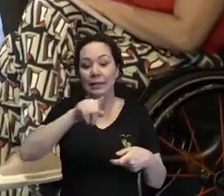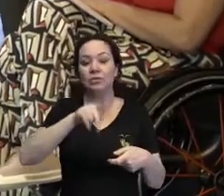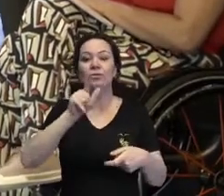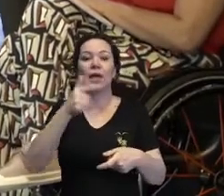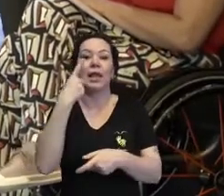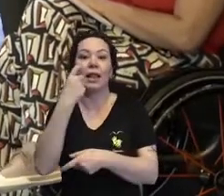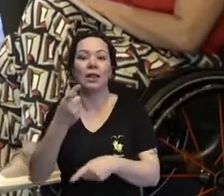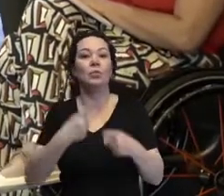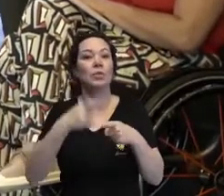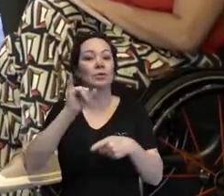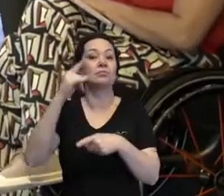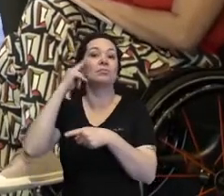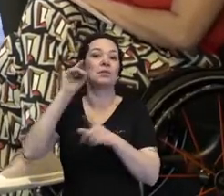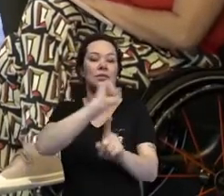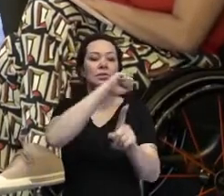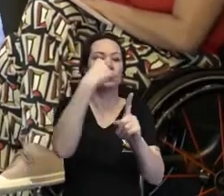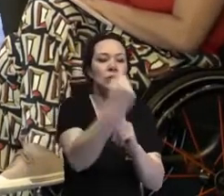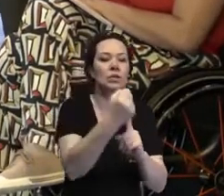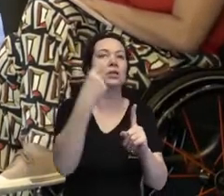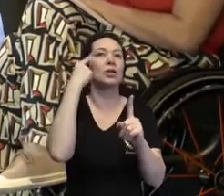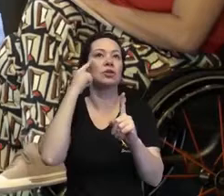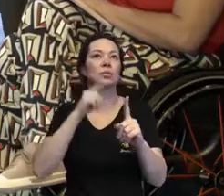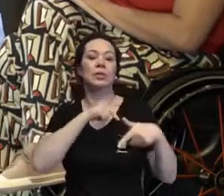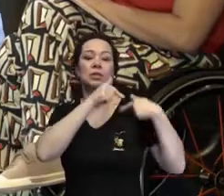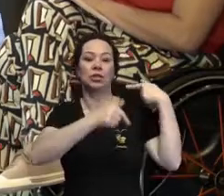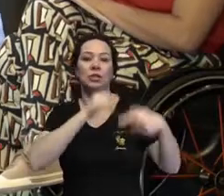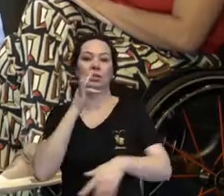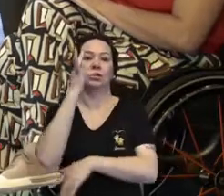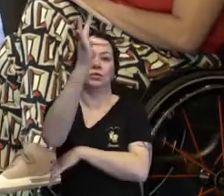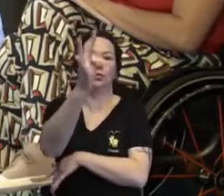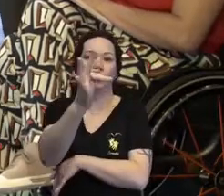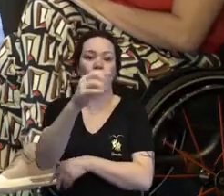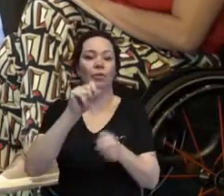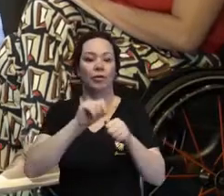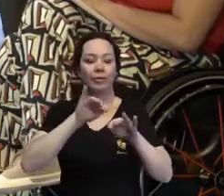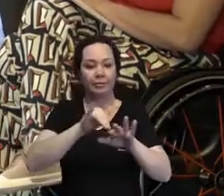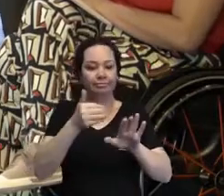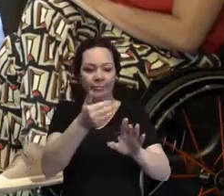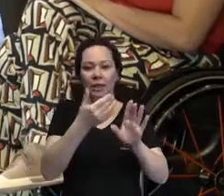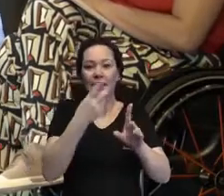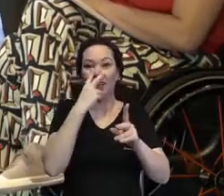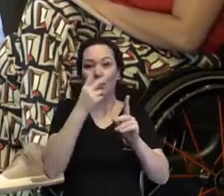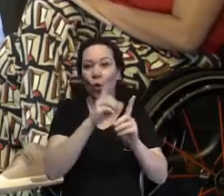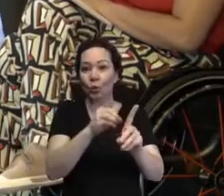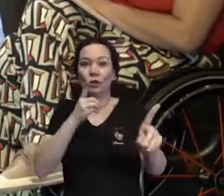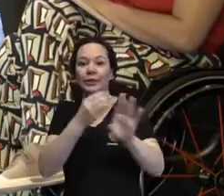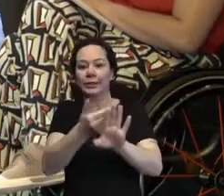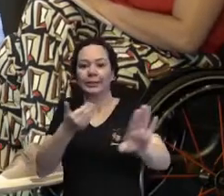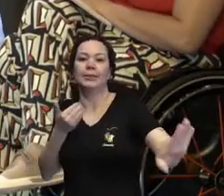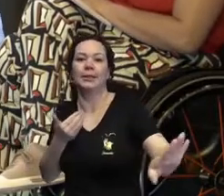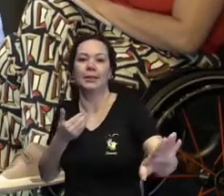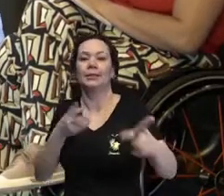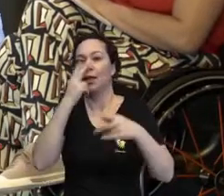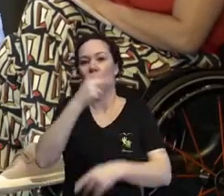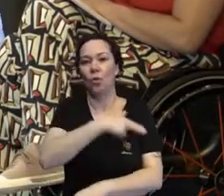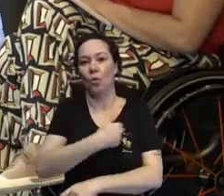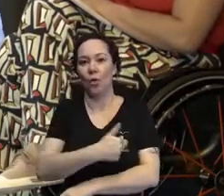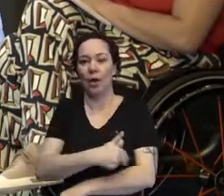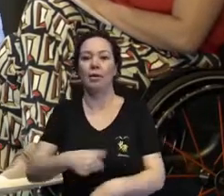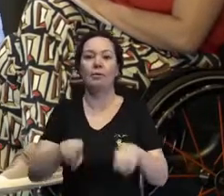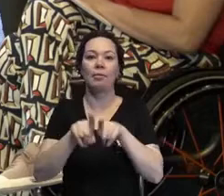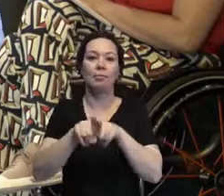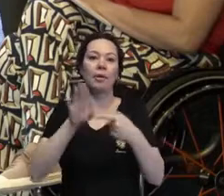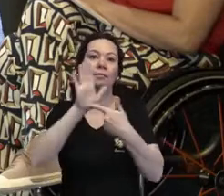sociedade, pensar em gerações futuras, a gente se distancia disso da gente. E o próprio Henry, há alguns minutos trouxe,